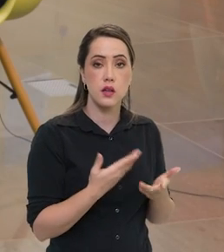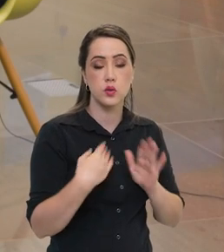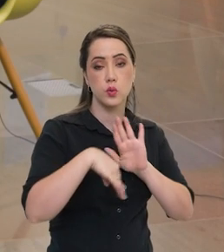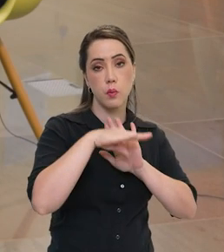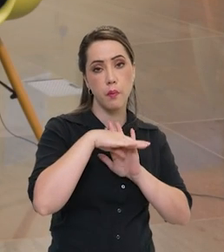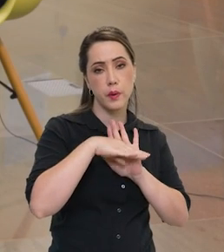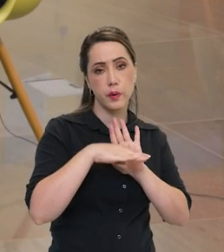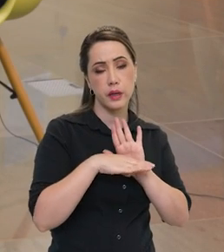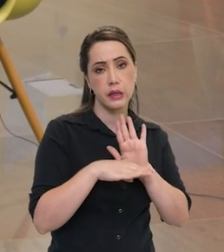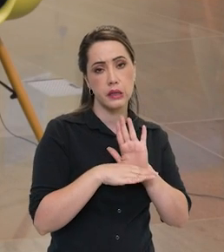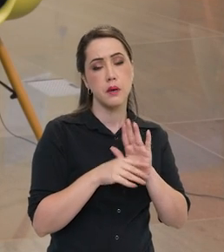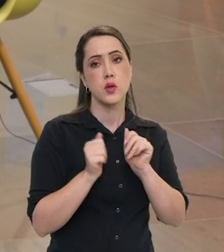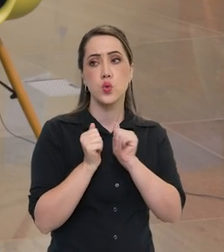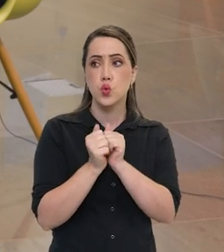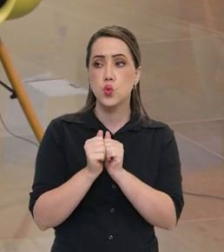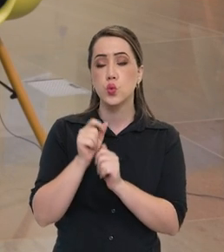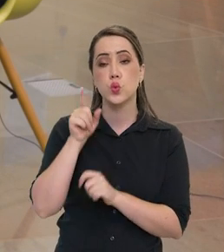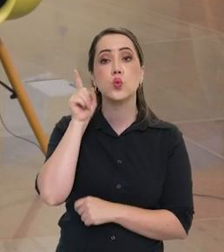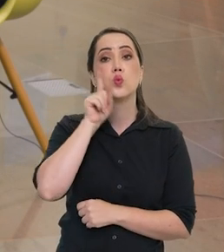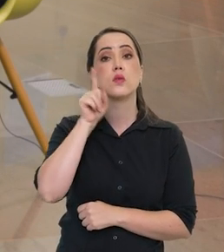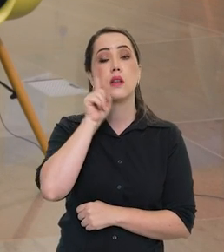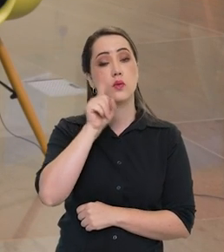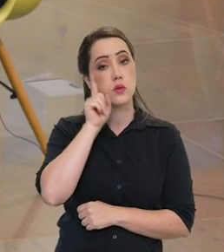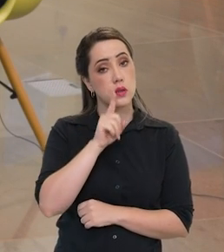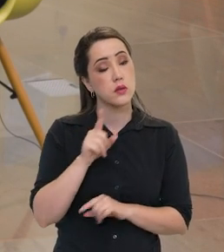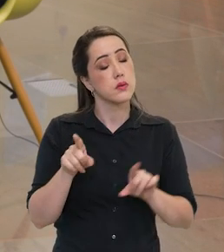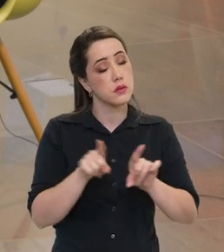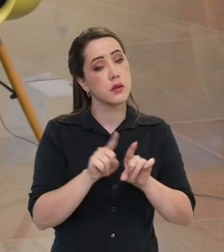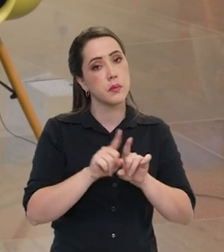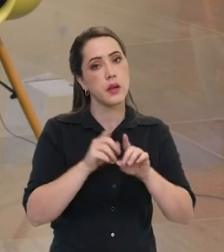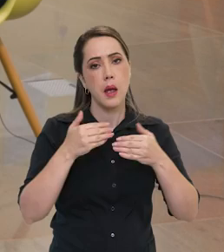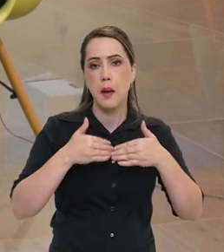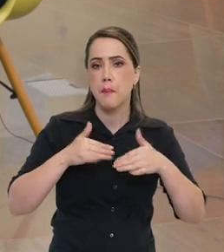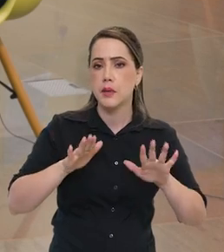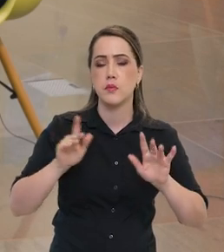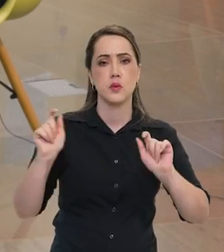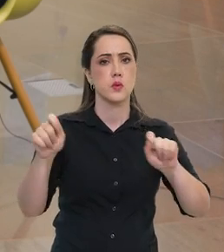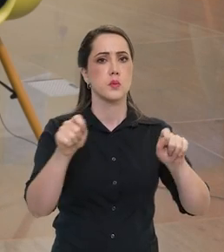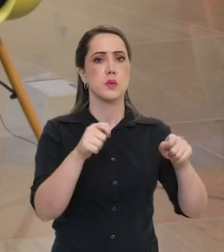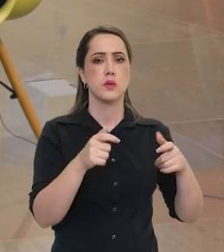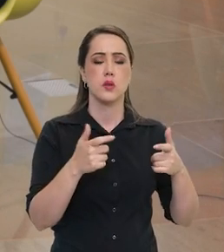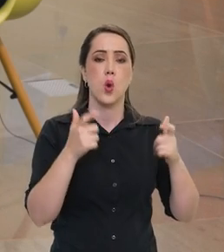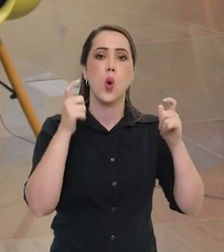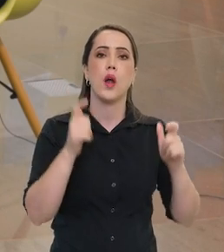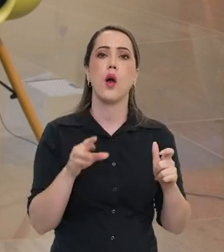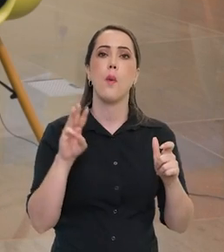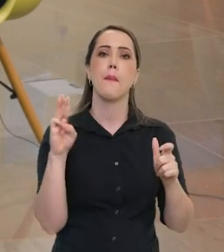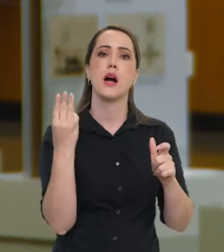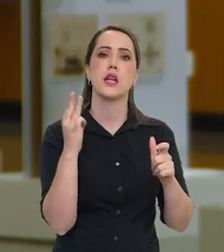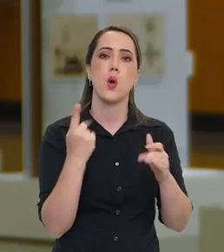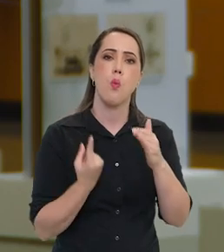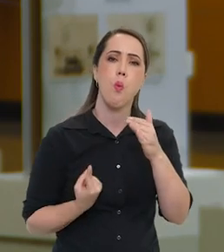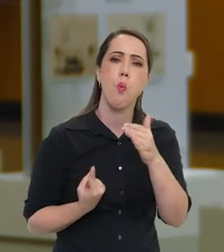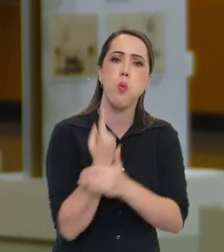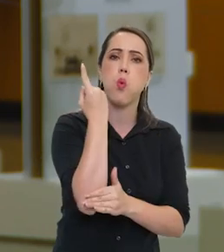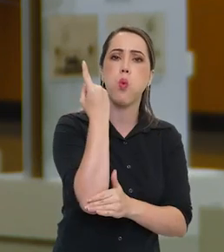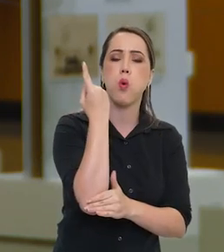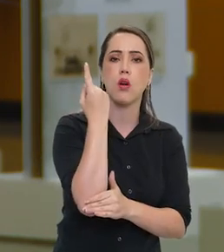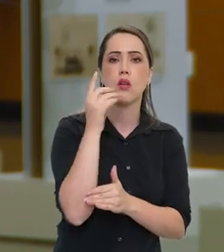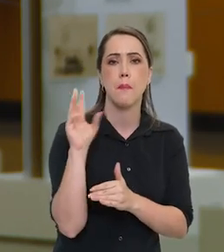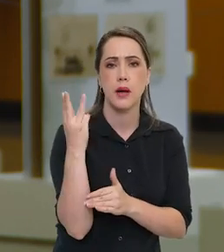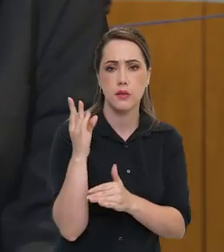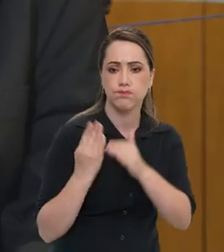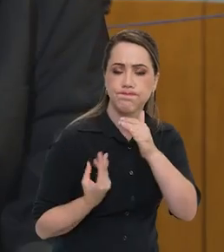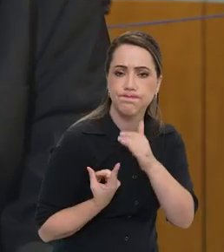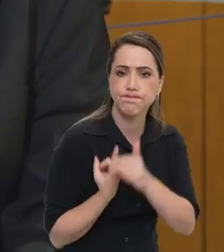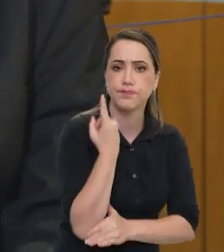no programa Artemis com os Estados Unidos e abrimos a nossa base em Alcântara, a base de lançamentos